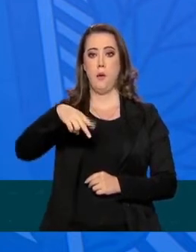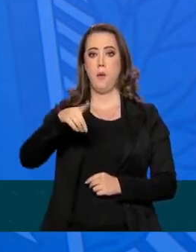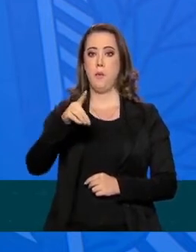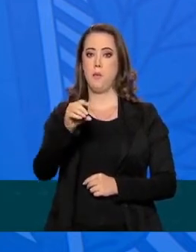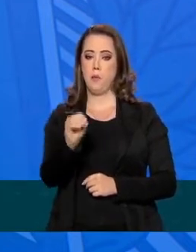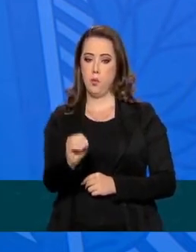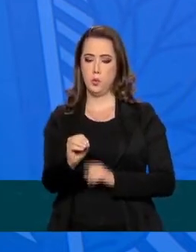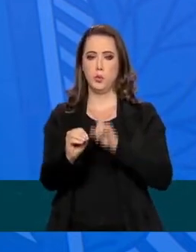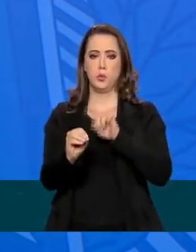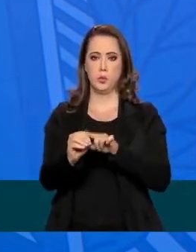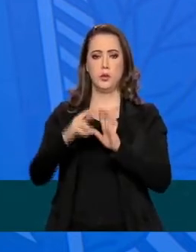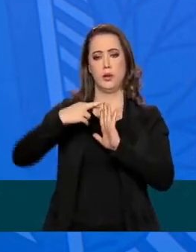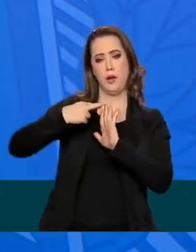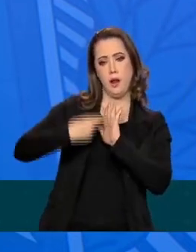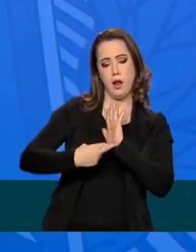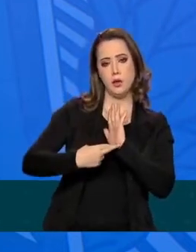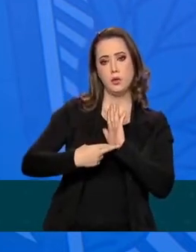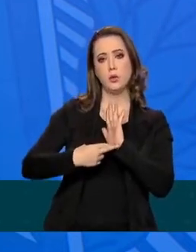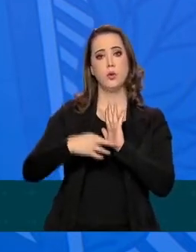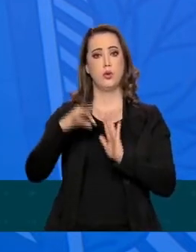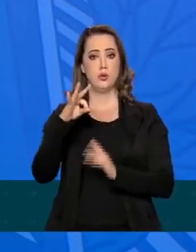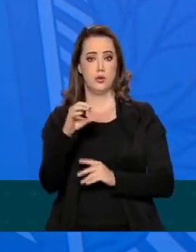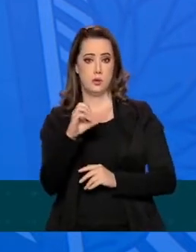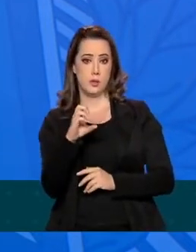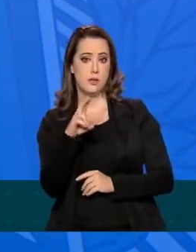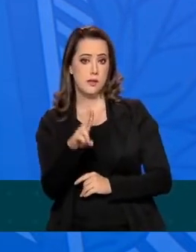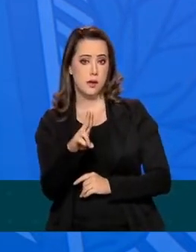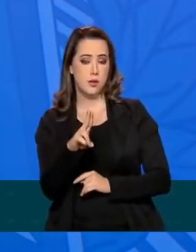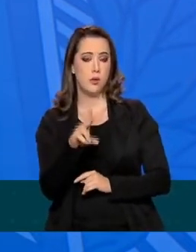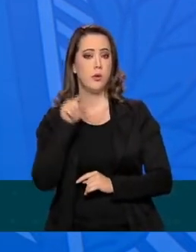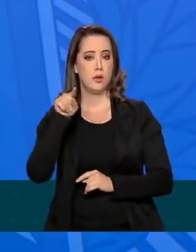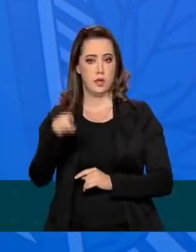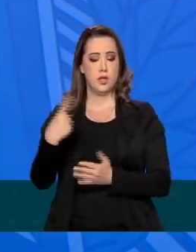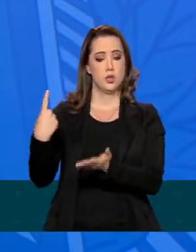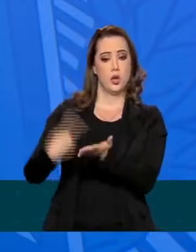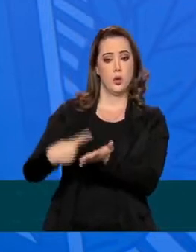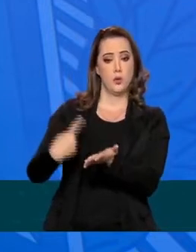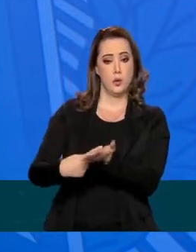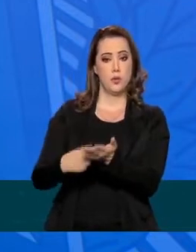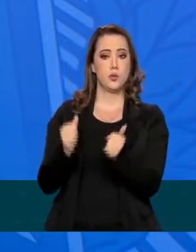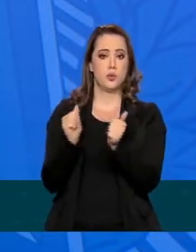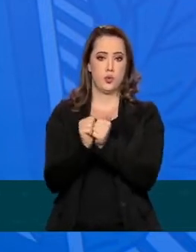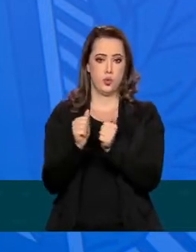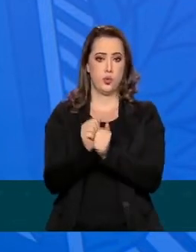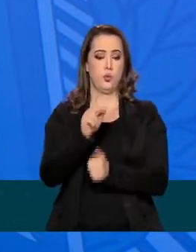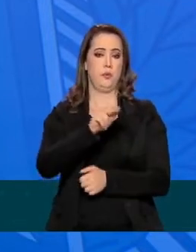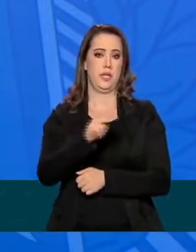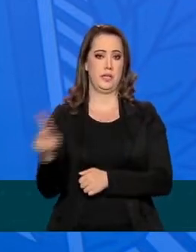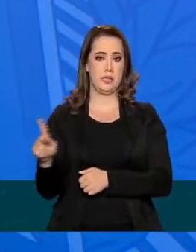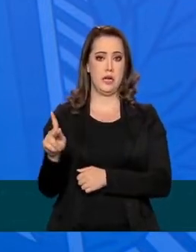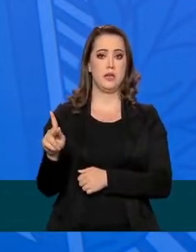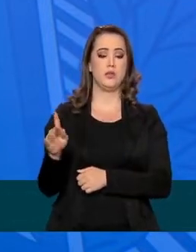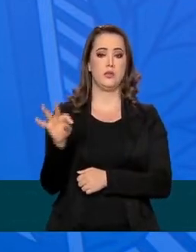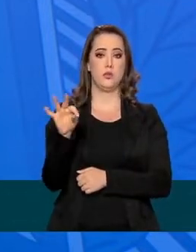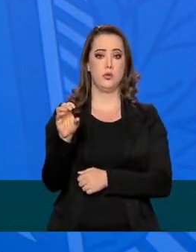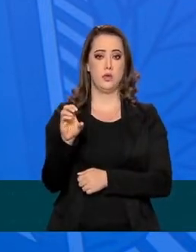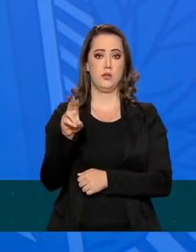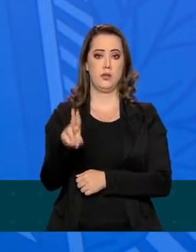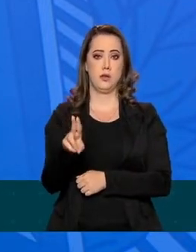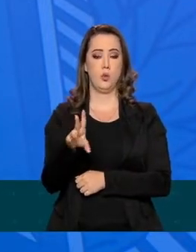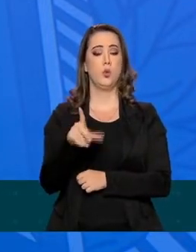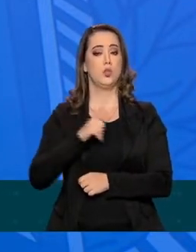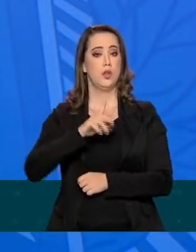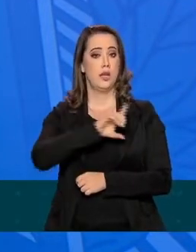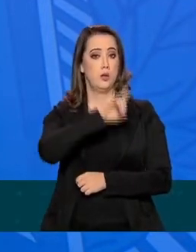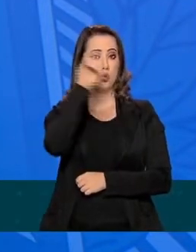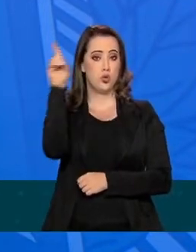onde ele já agendou, a presidente do tribunal, já agendou o dia